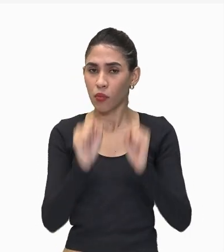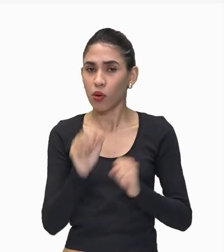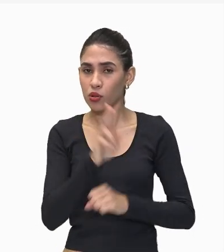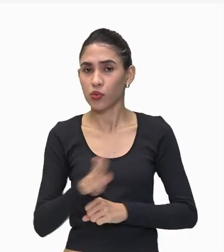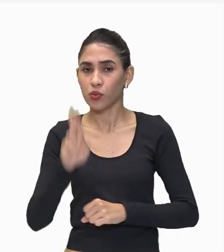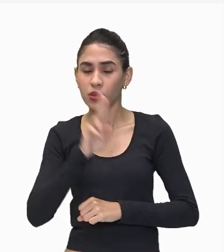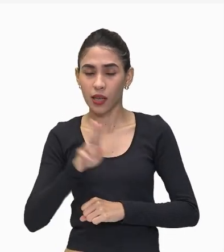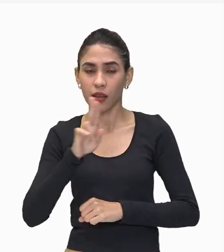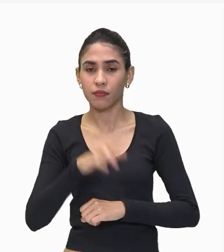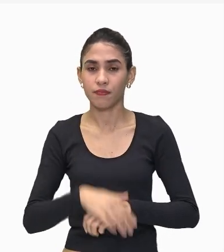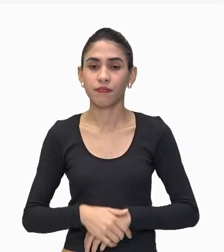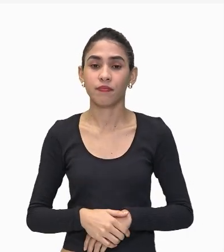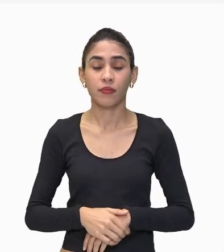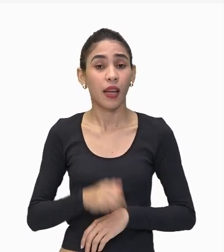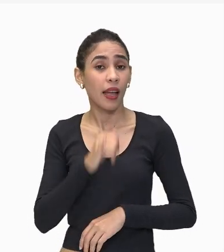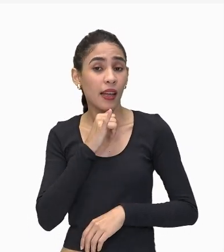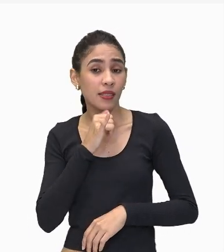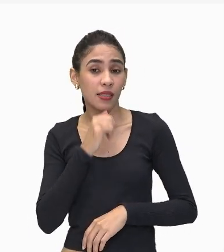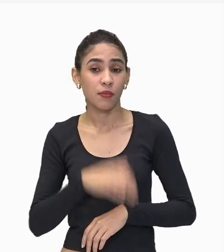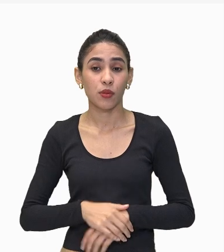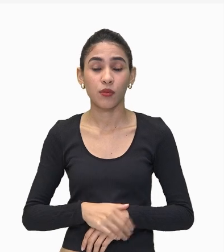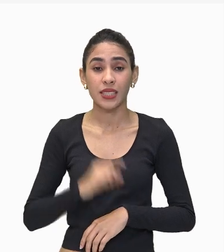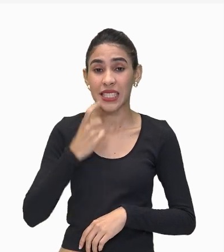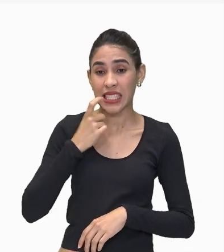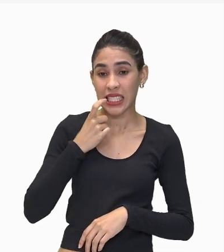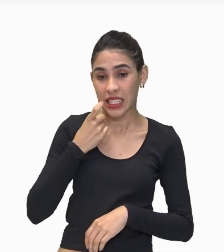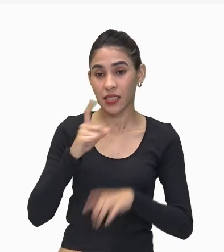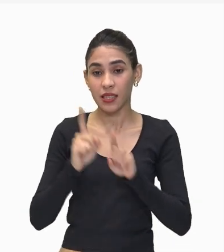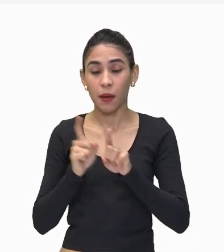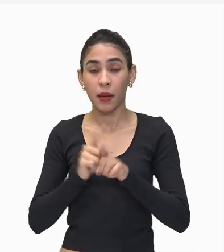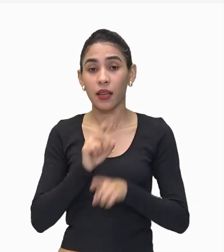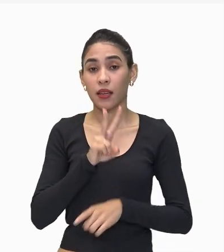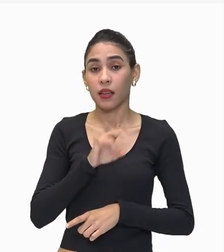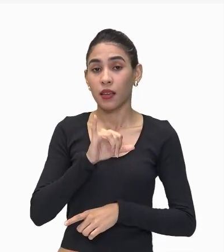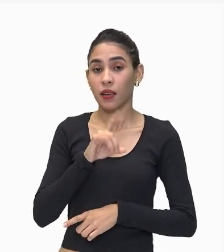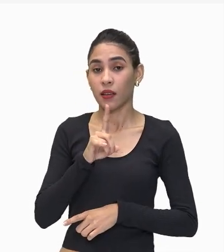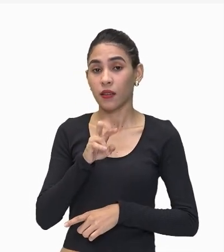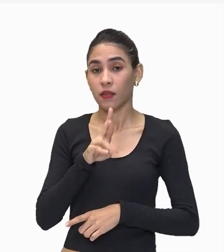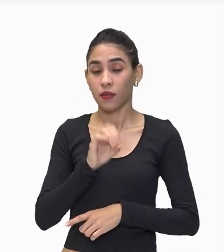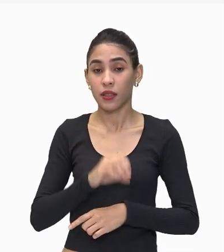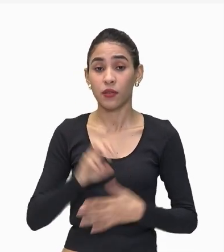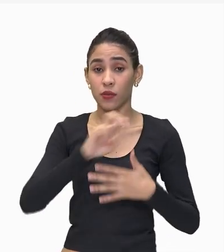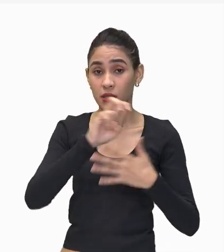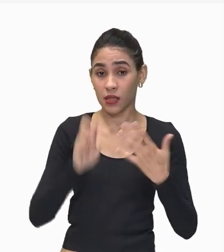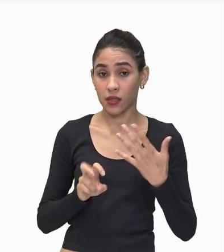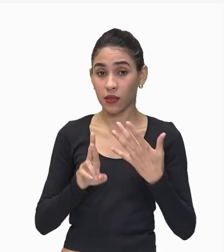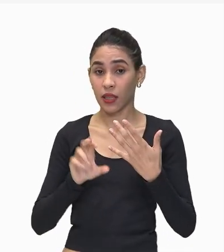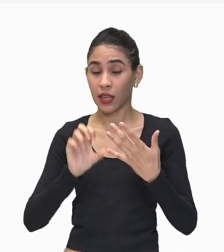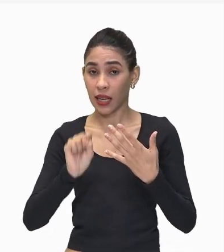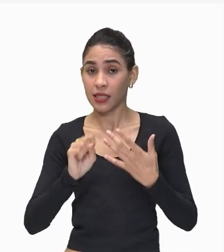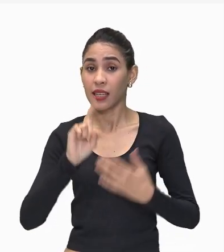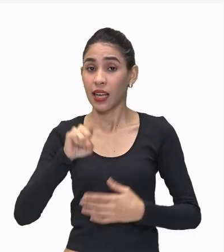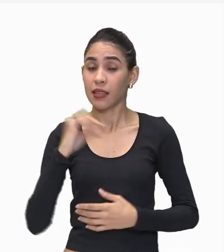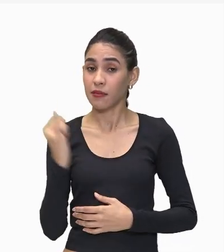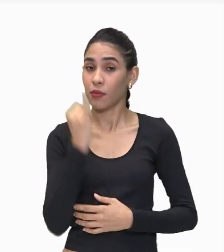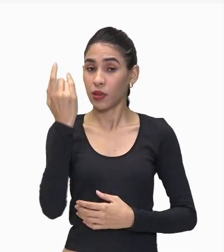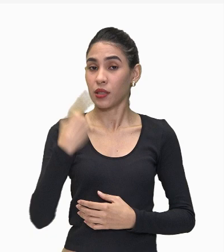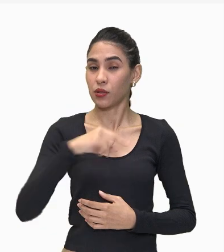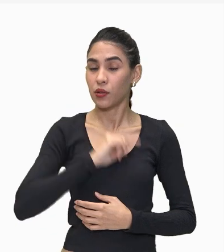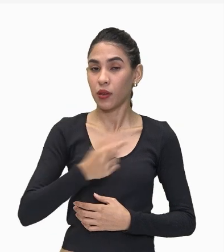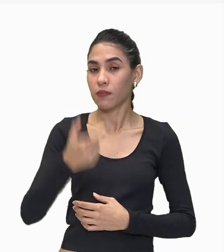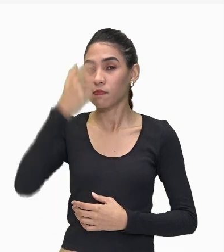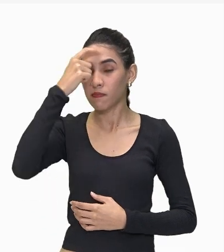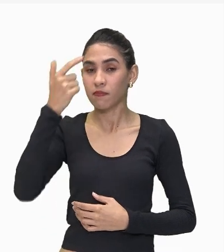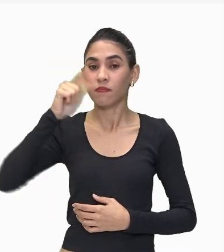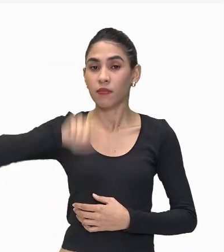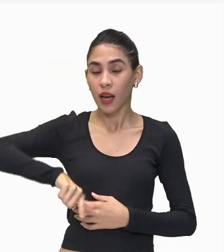Ser reutilizados Como por exemplo De plásticos E de vidros Tá Então Esses 5 R's São bem importantes Para a gente Repensar